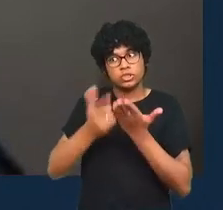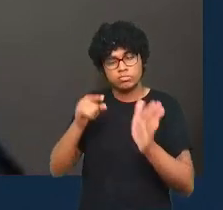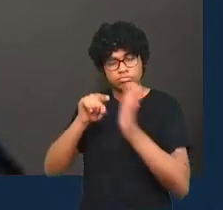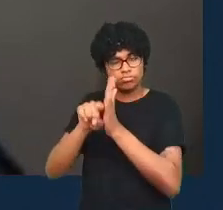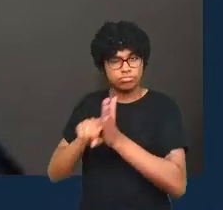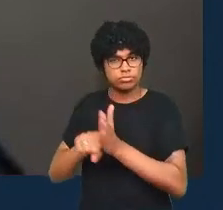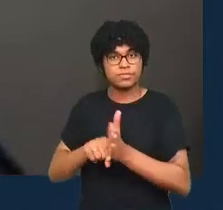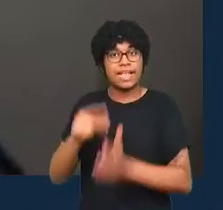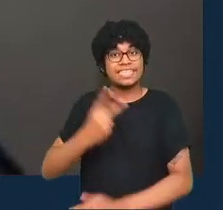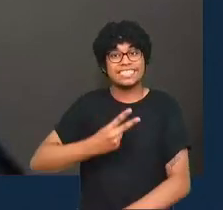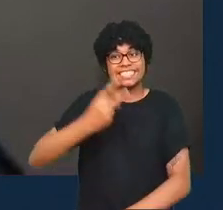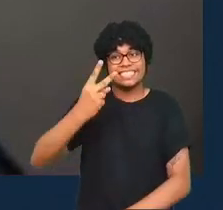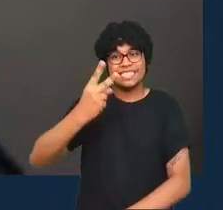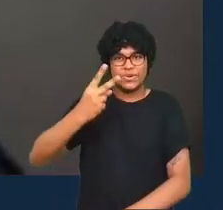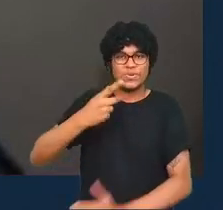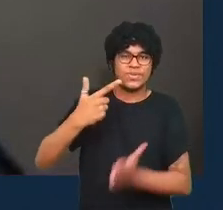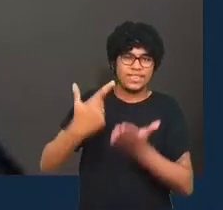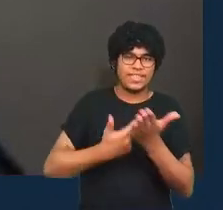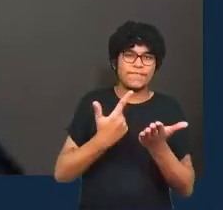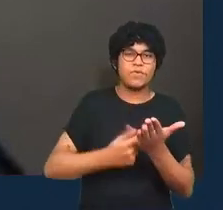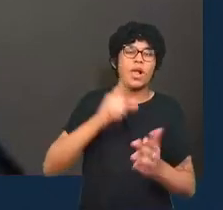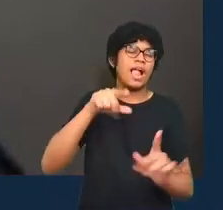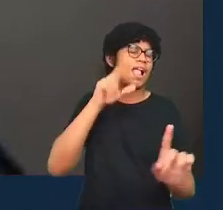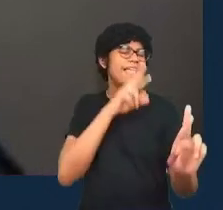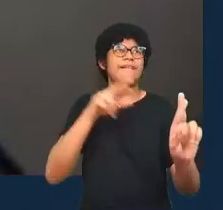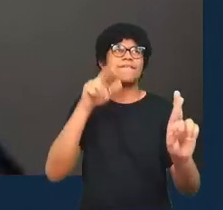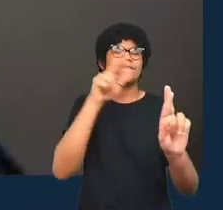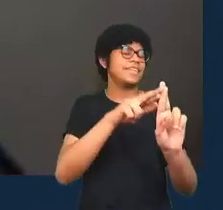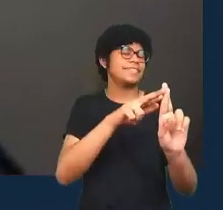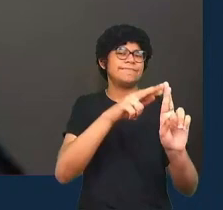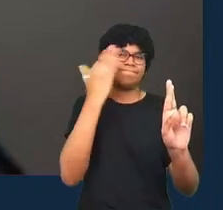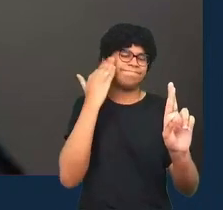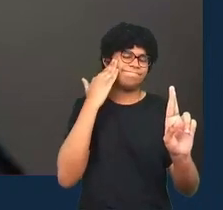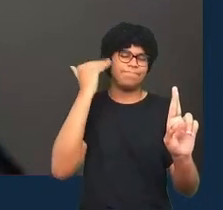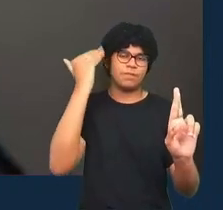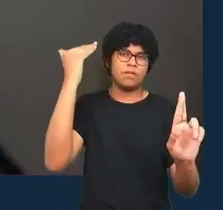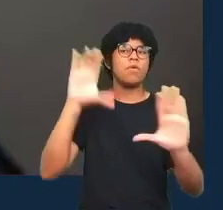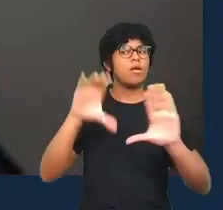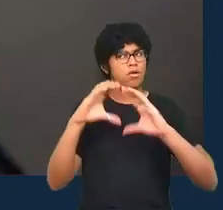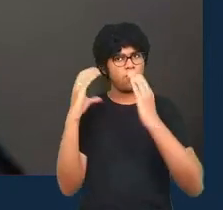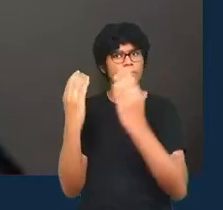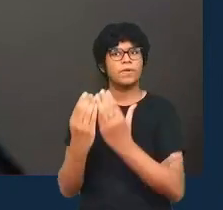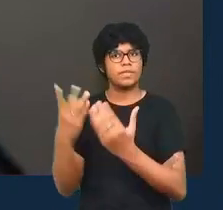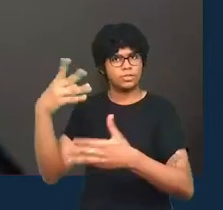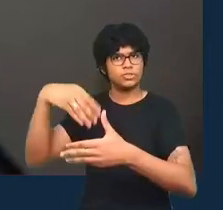A segunda edição do livro é considerada uma referência pela comunidade,